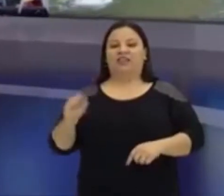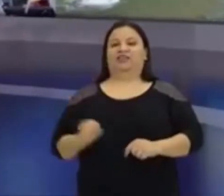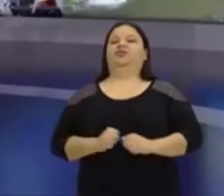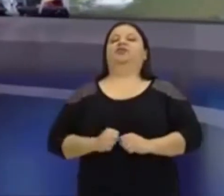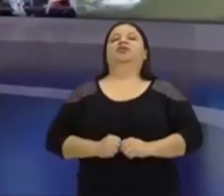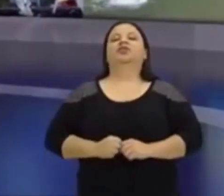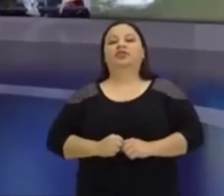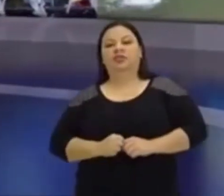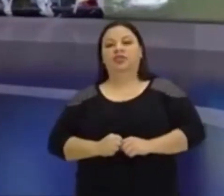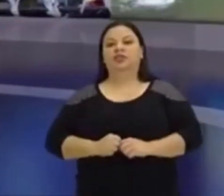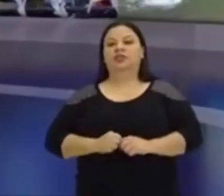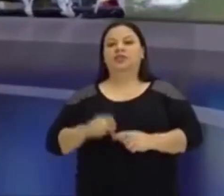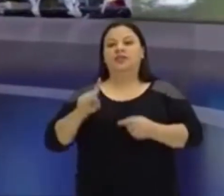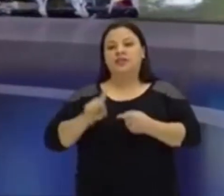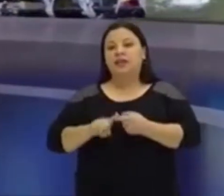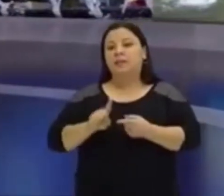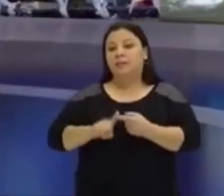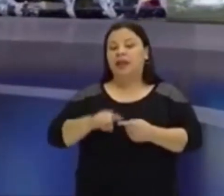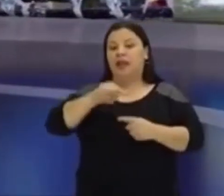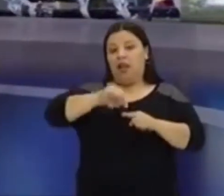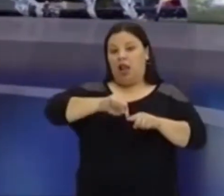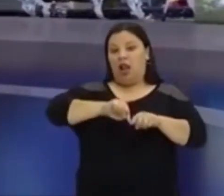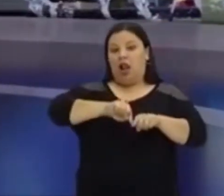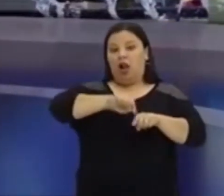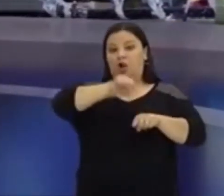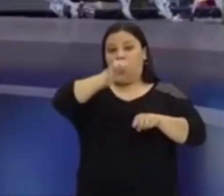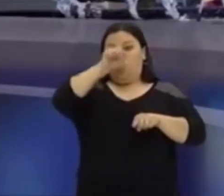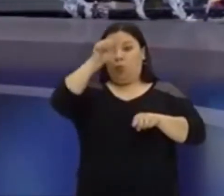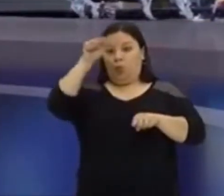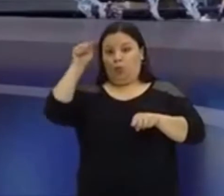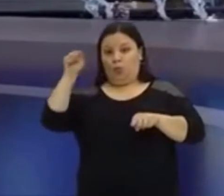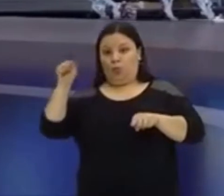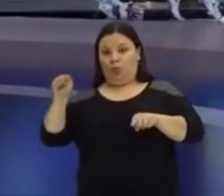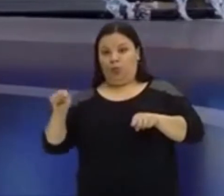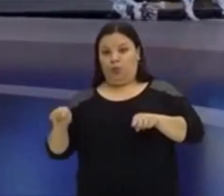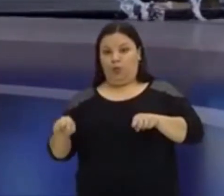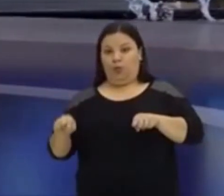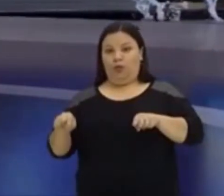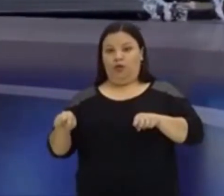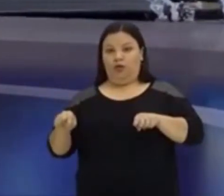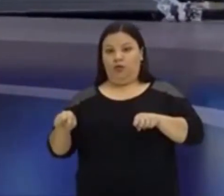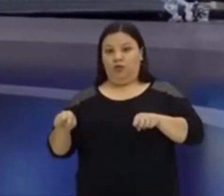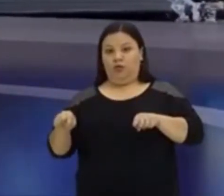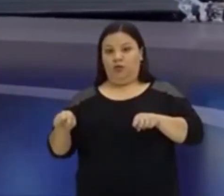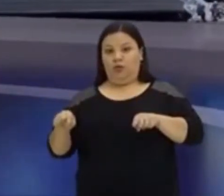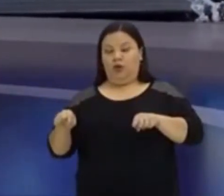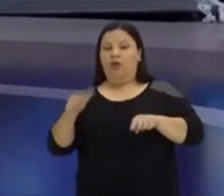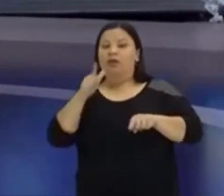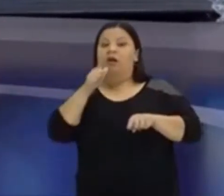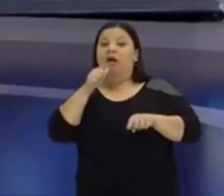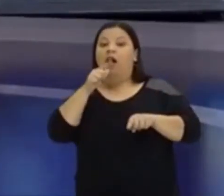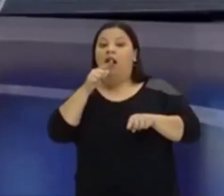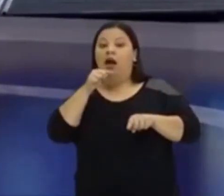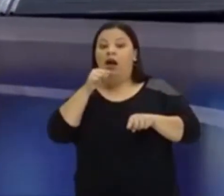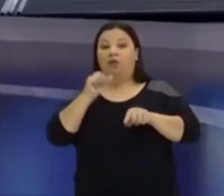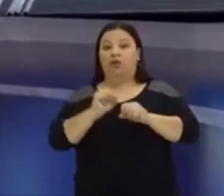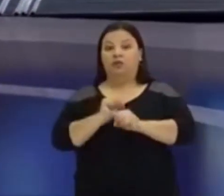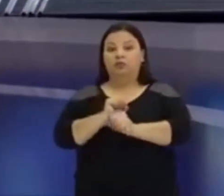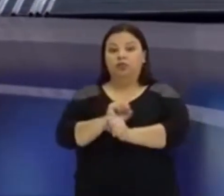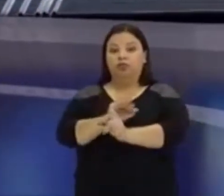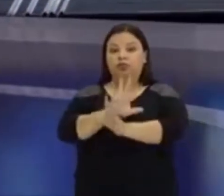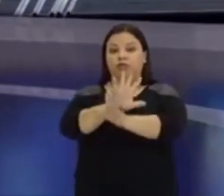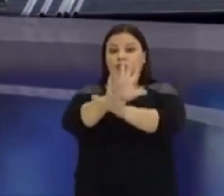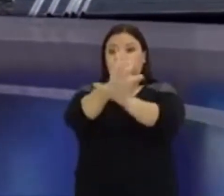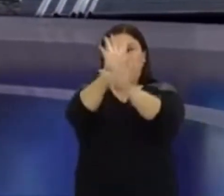essa questão da curvatura, ela está tanto nas antenas, como, por exemplo, aqui, no chafalho que passando aqui atrás, olha, justamente a